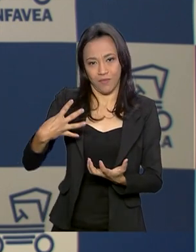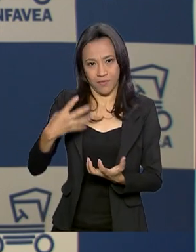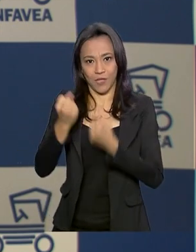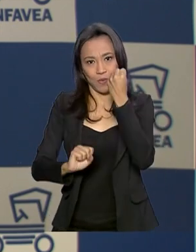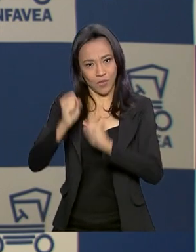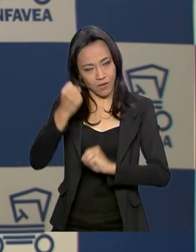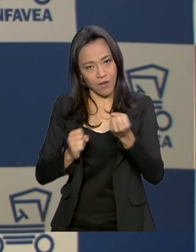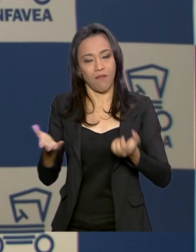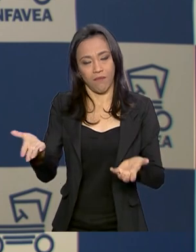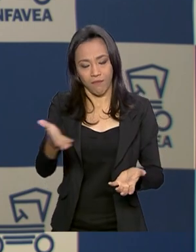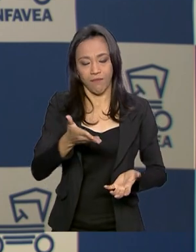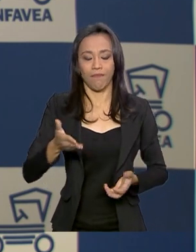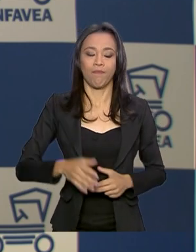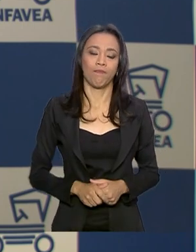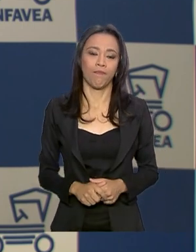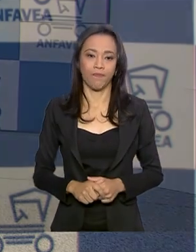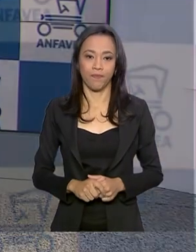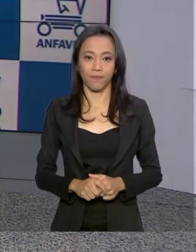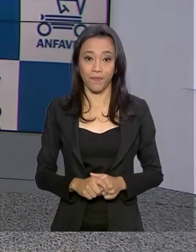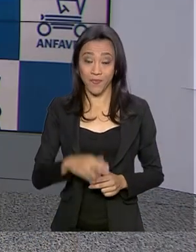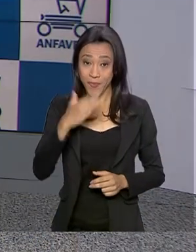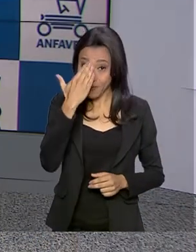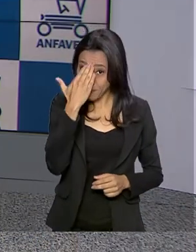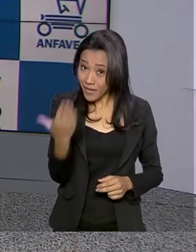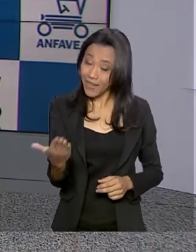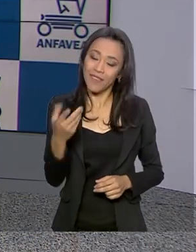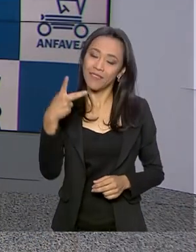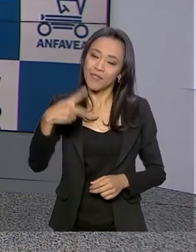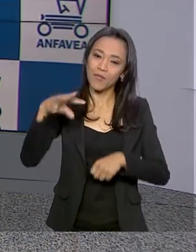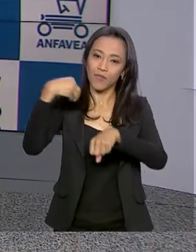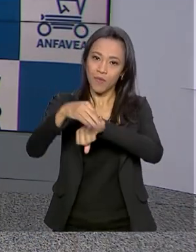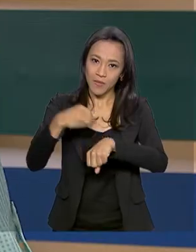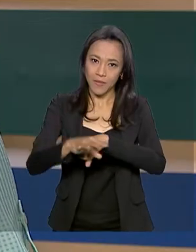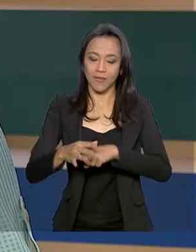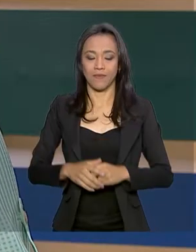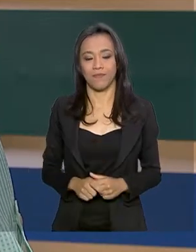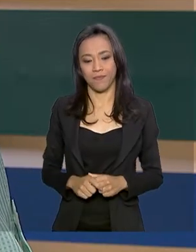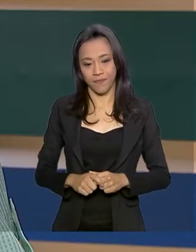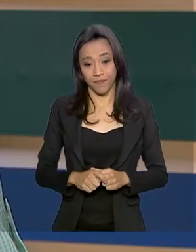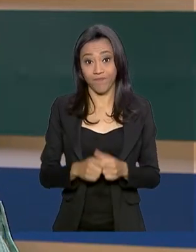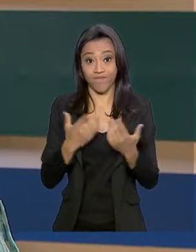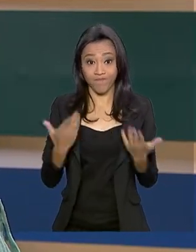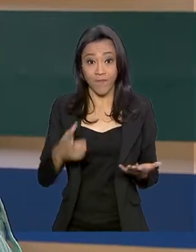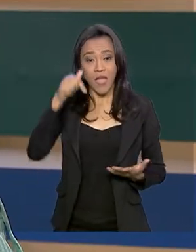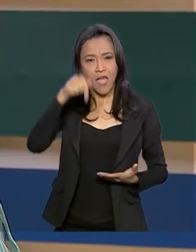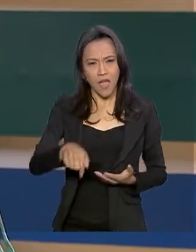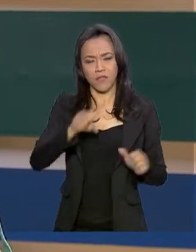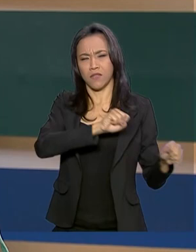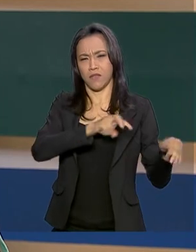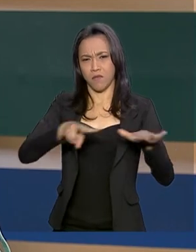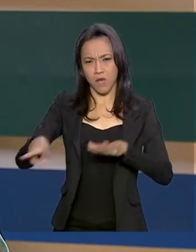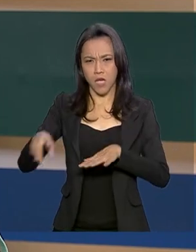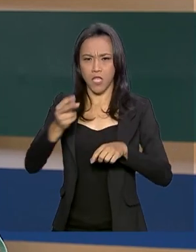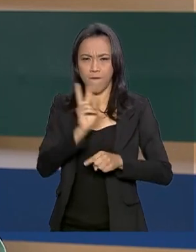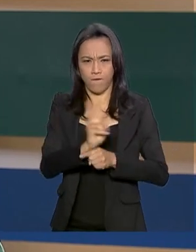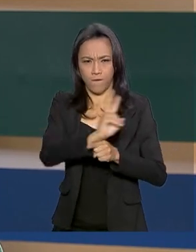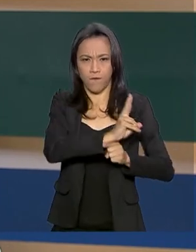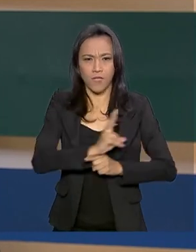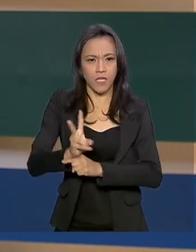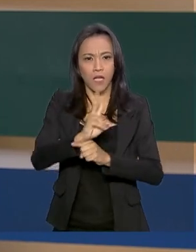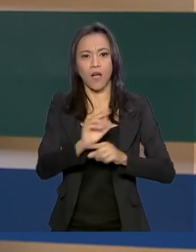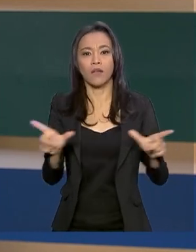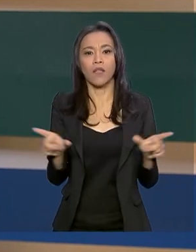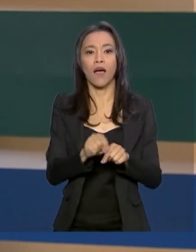automatizados. Renata. Obrigada, Ricardo, pelas suas informações. E olha, essa semana, fiscais da Agência Nacional do